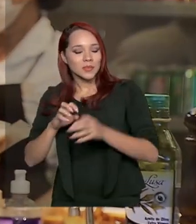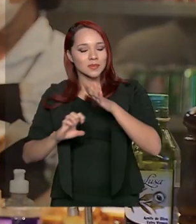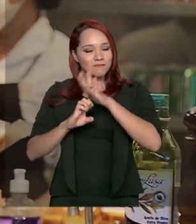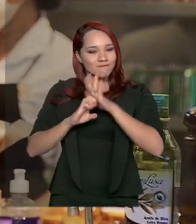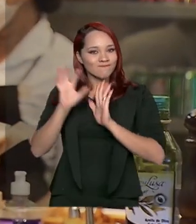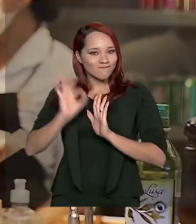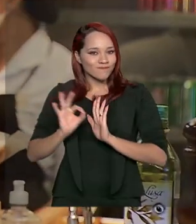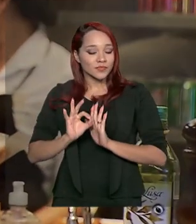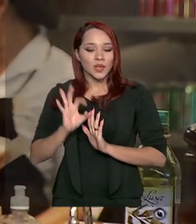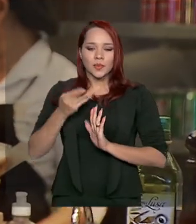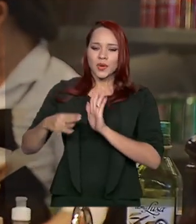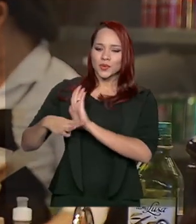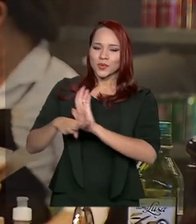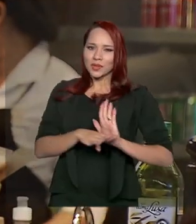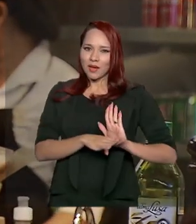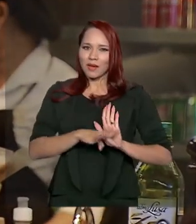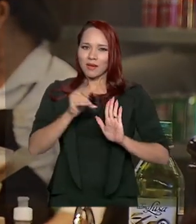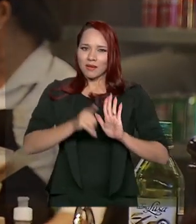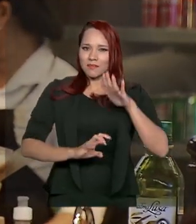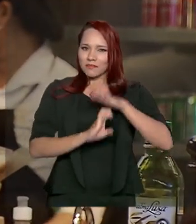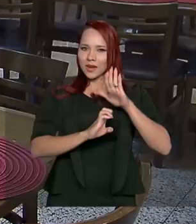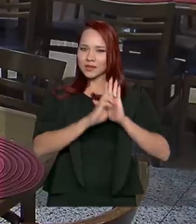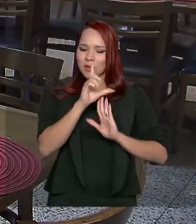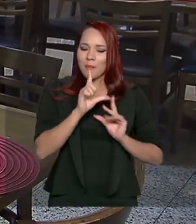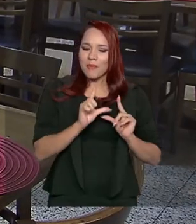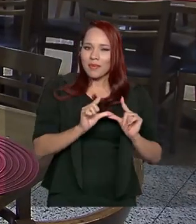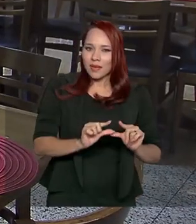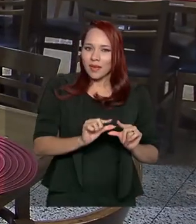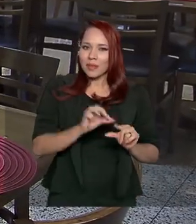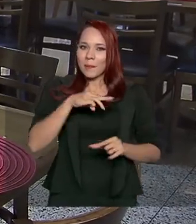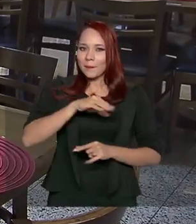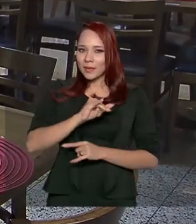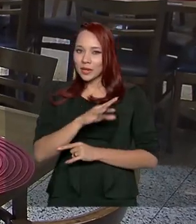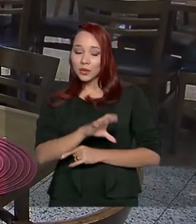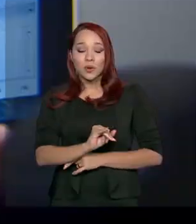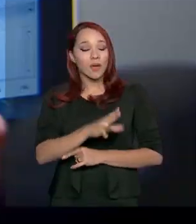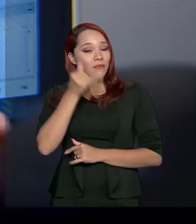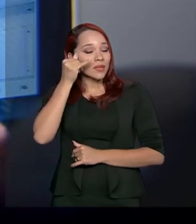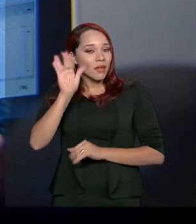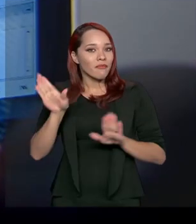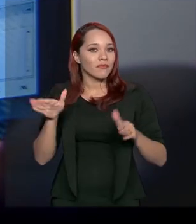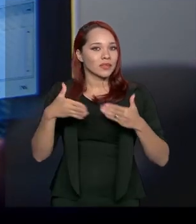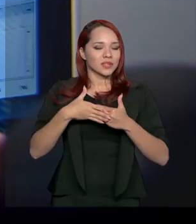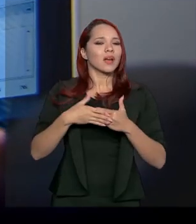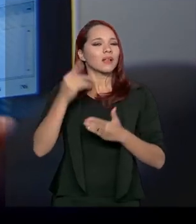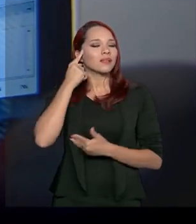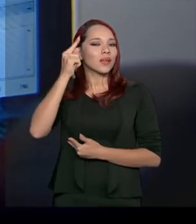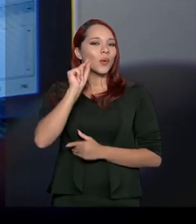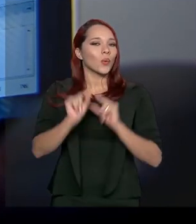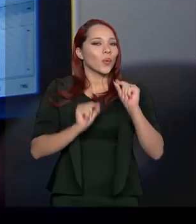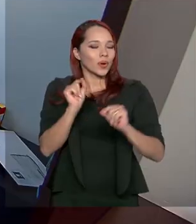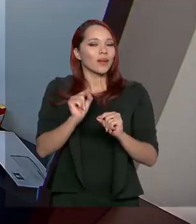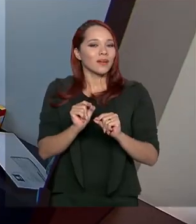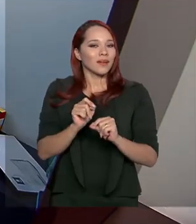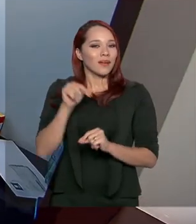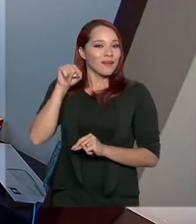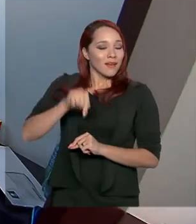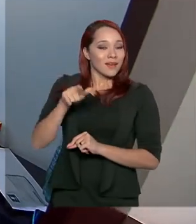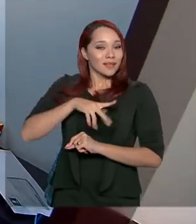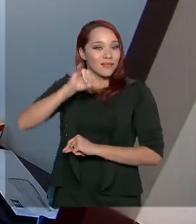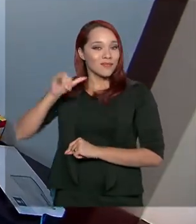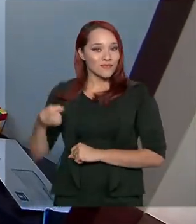Para ajudar micro e pequenos empresários a não fecharem as portas, a ideia é apostar em